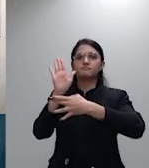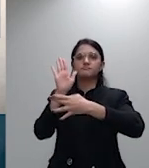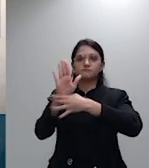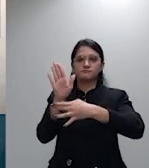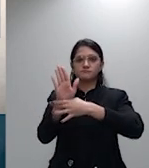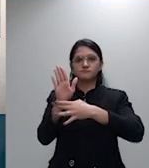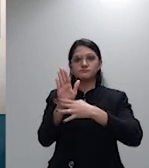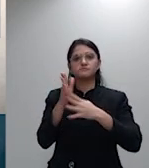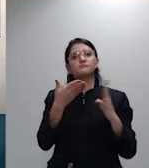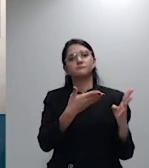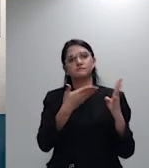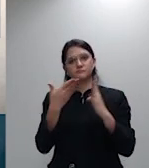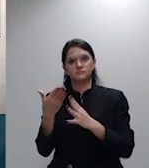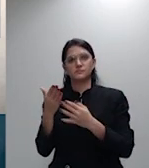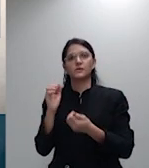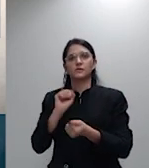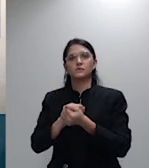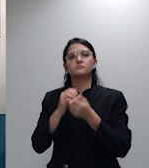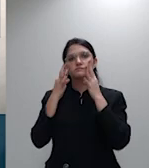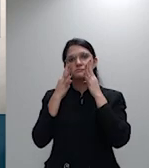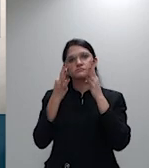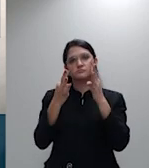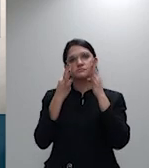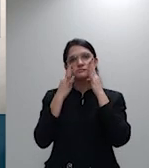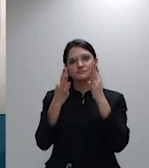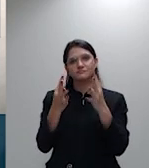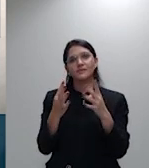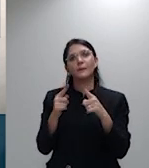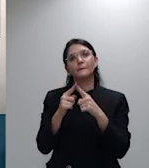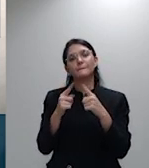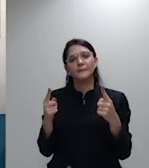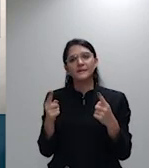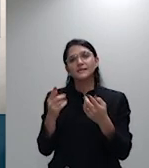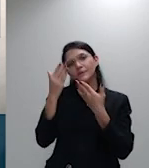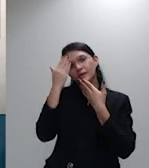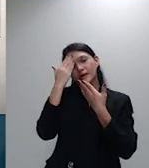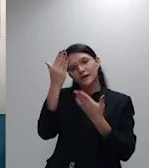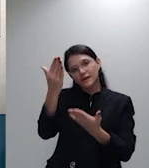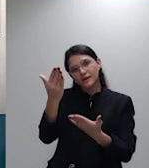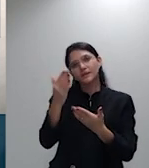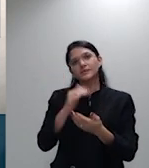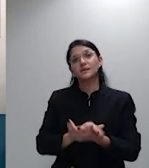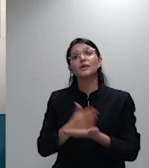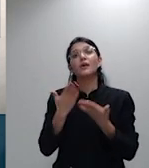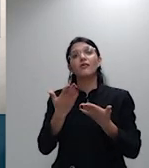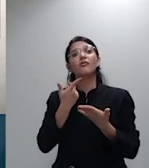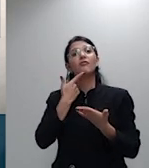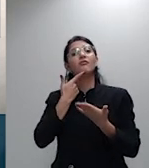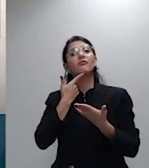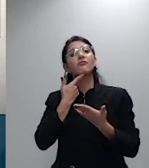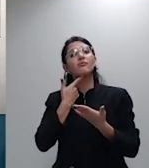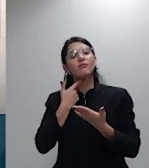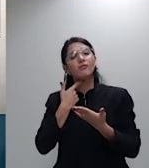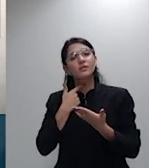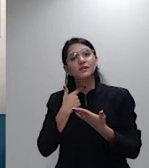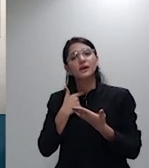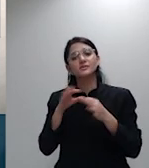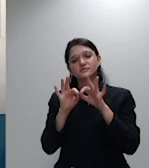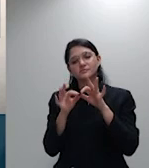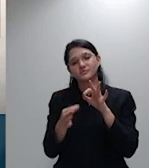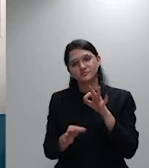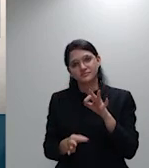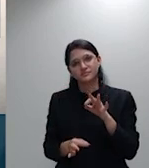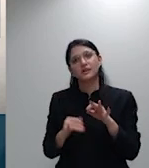por mais tempo mas desde logo eu agradeço pela necessária objetividade pela observância dos três